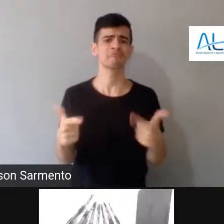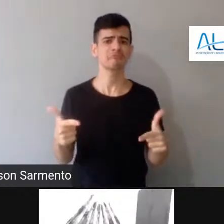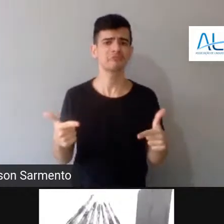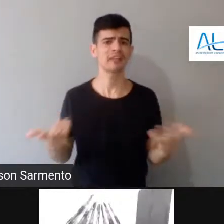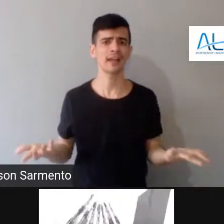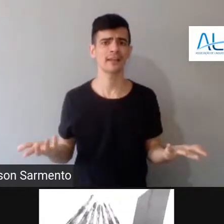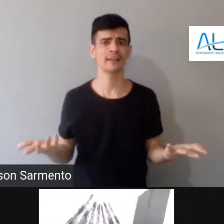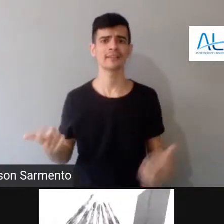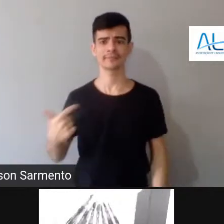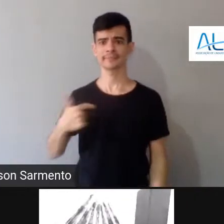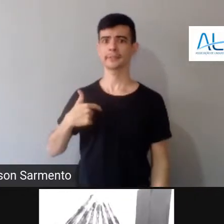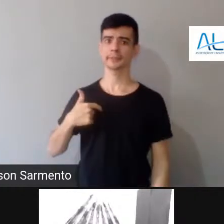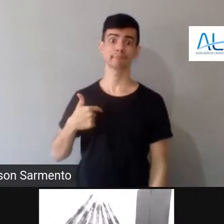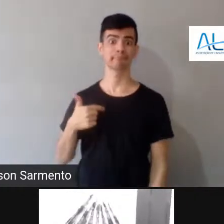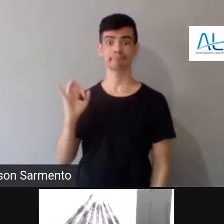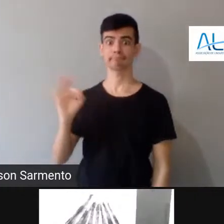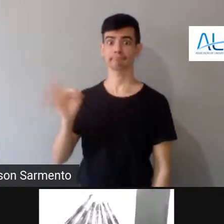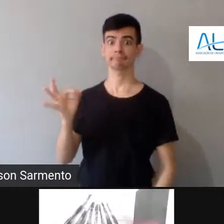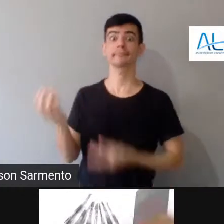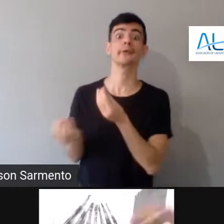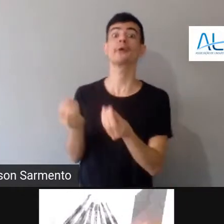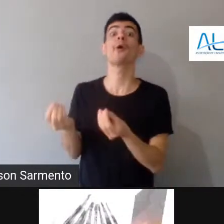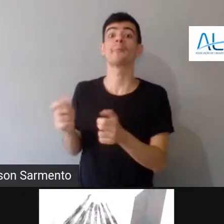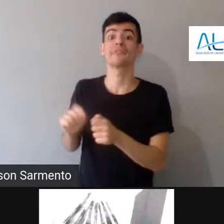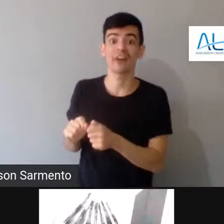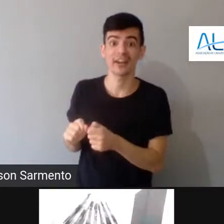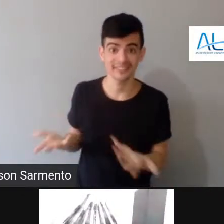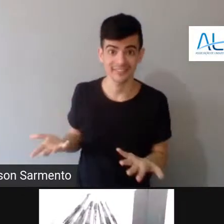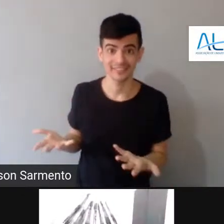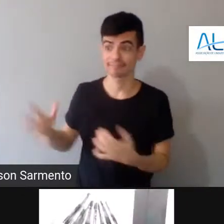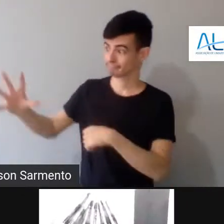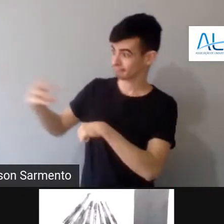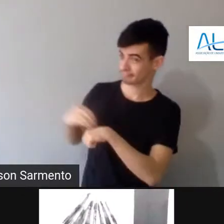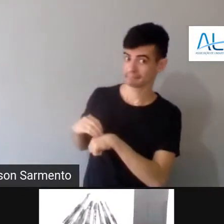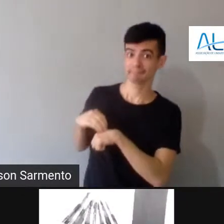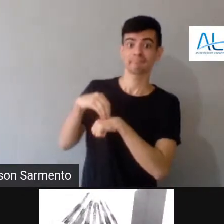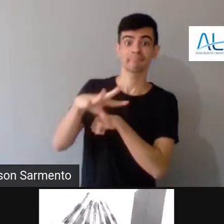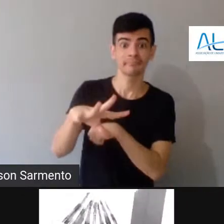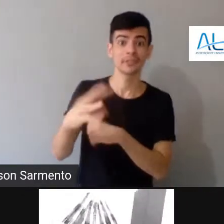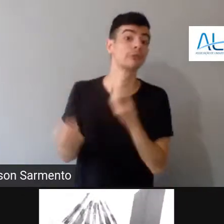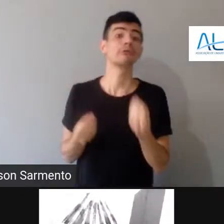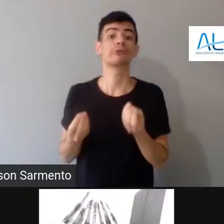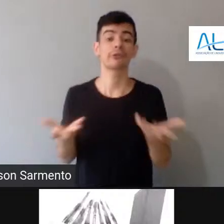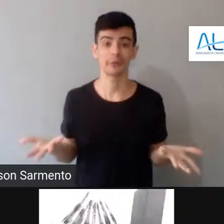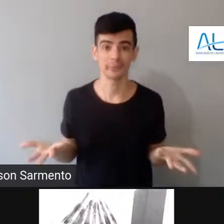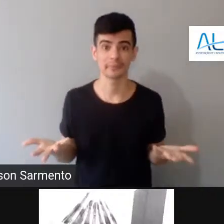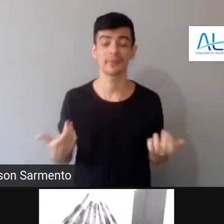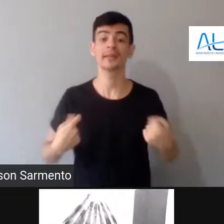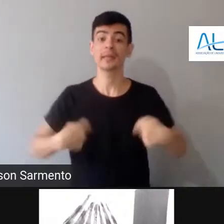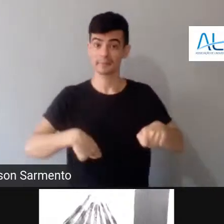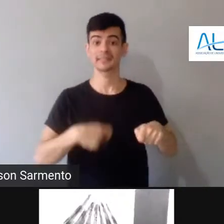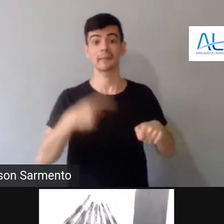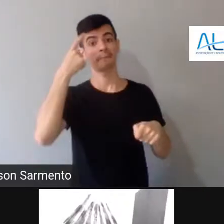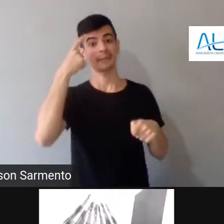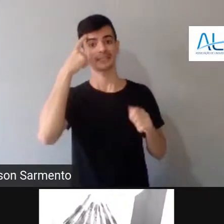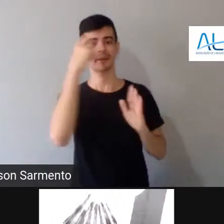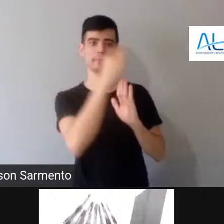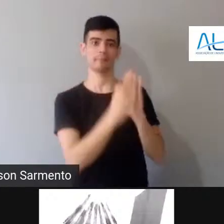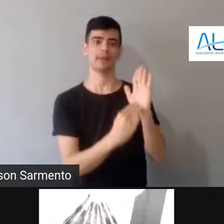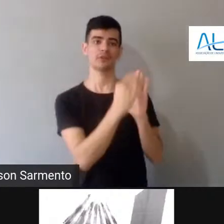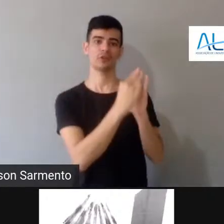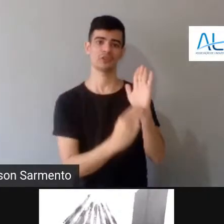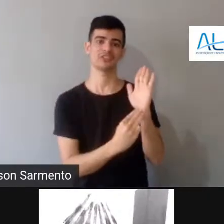é, né? Como é que a gente faz isso? Então, eu comecei a pensar, então a gente tem que começar a pensar outros métodos também, né? Não ficar só